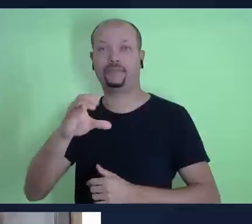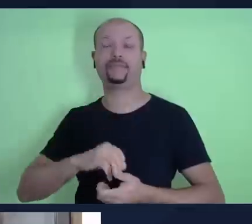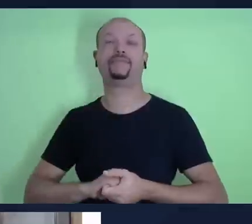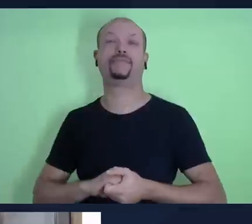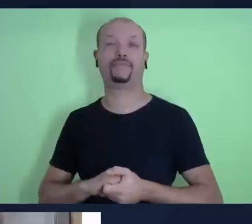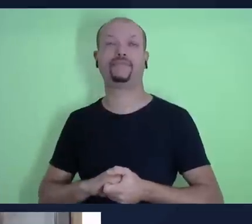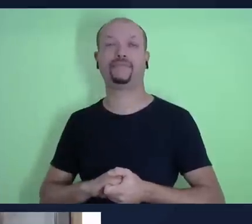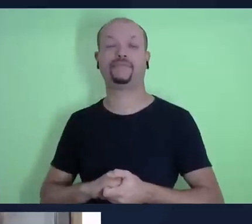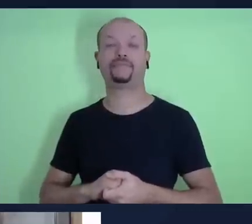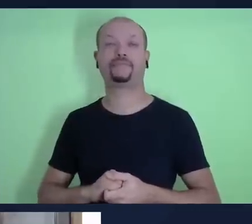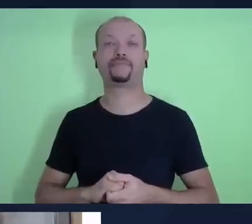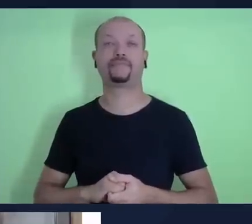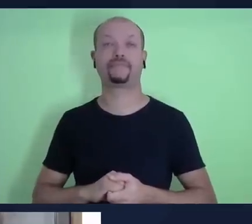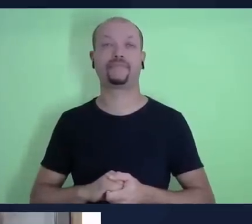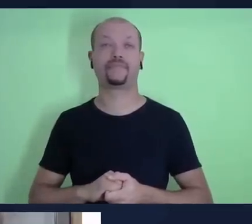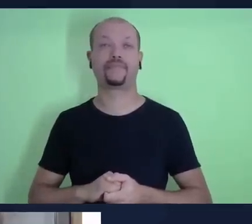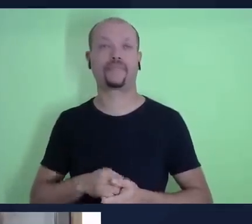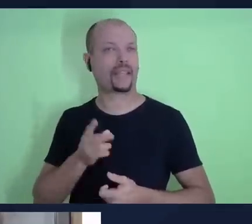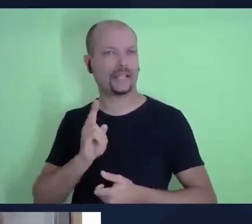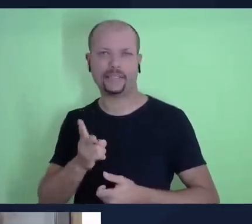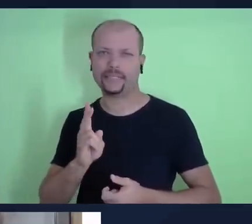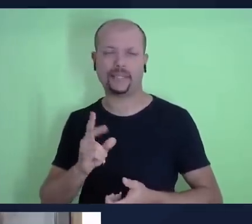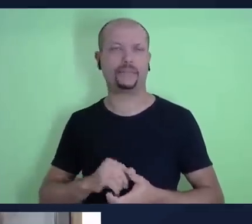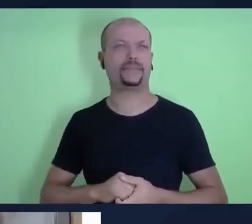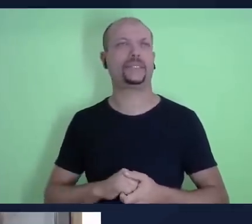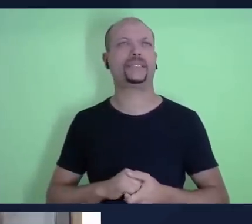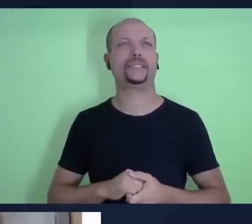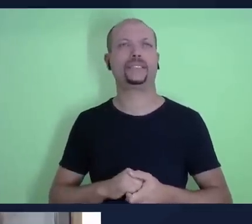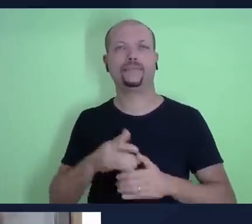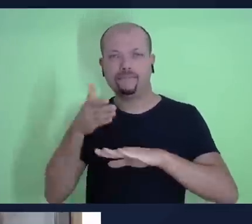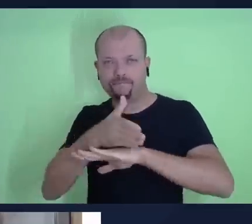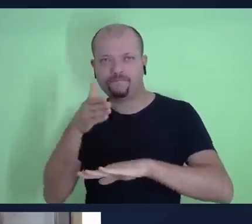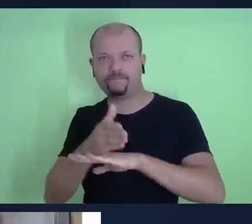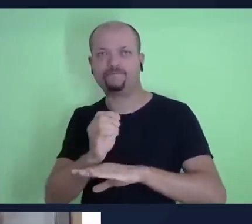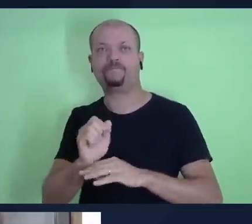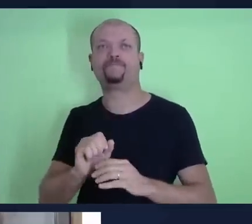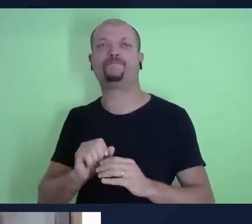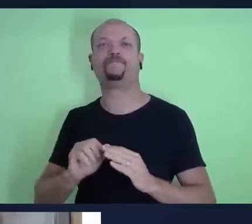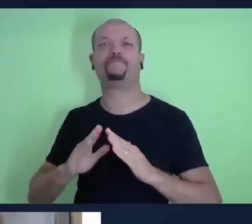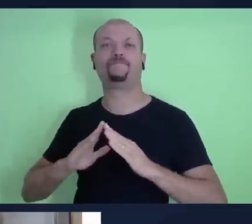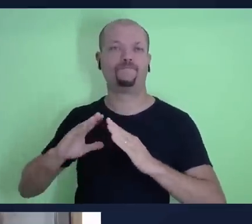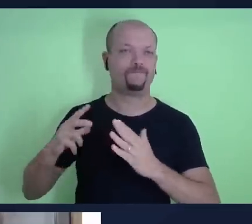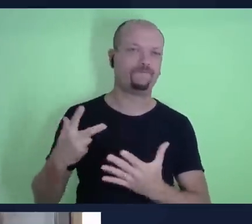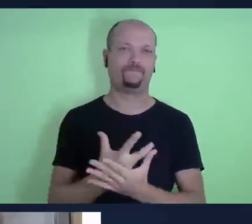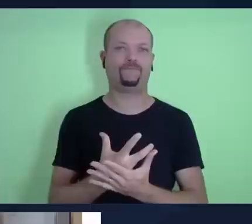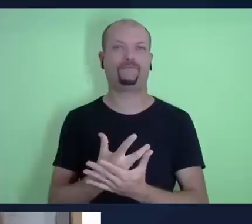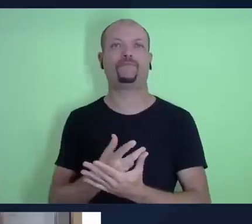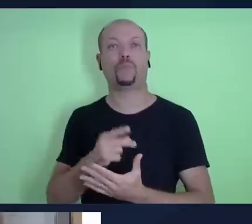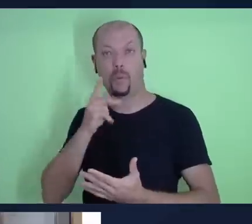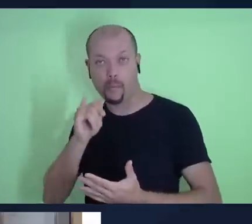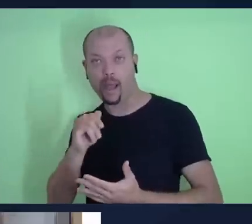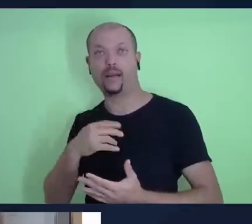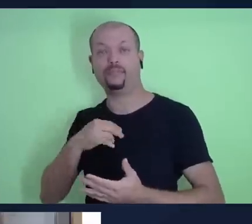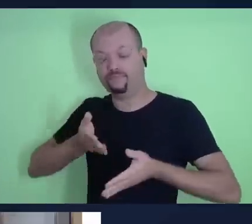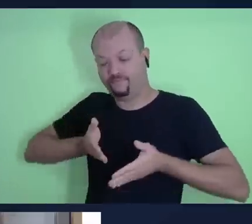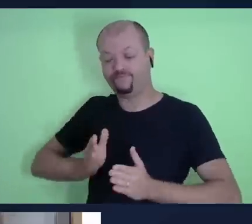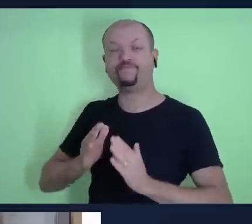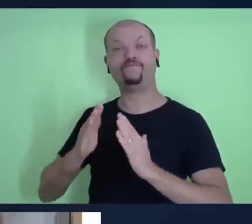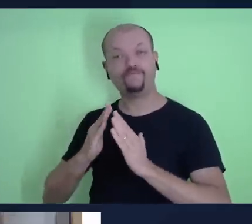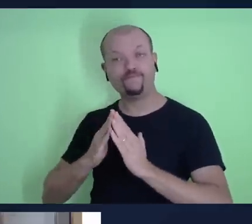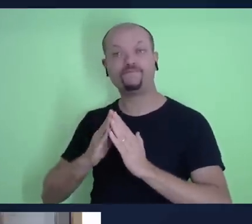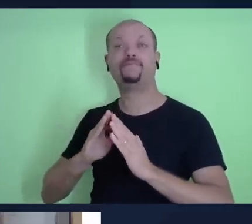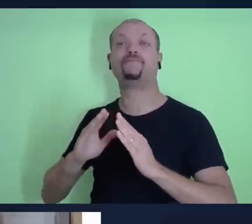sempre frequentei a igreja adventista, meus pais são adventistas, eu nasci num lar adventista,